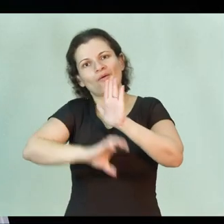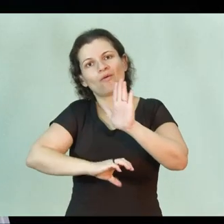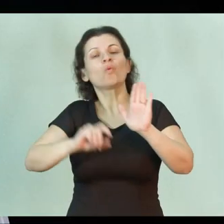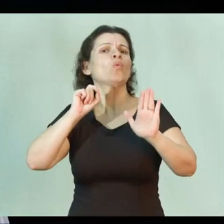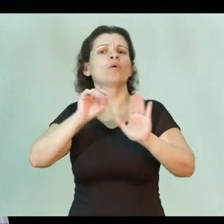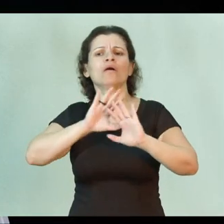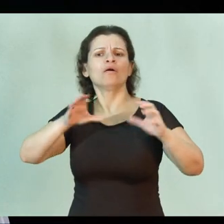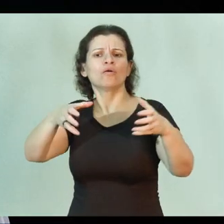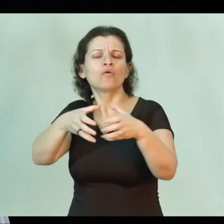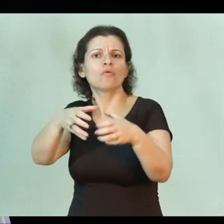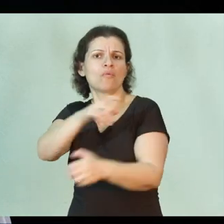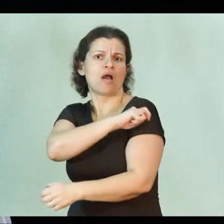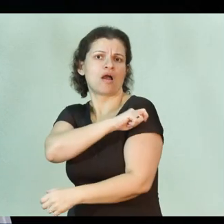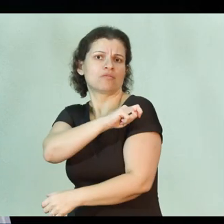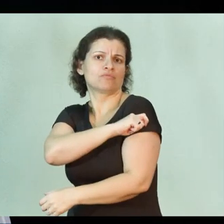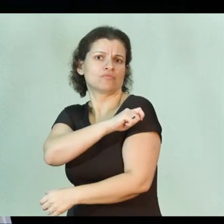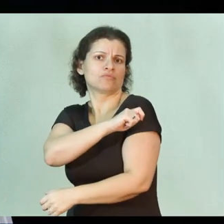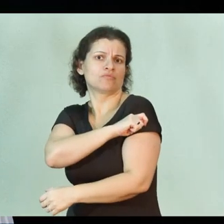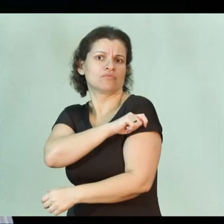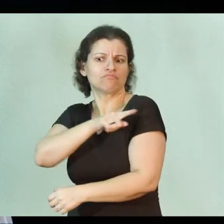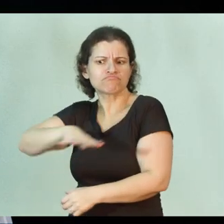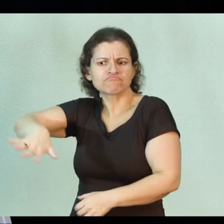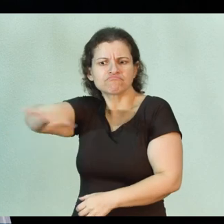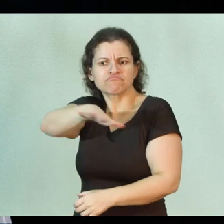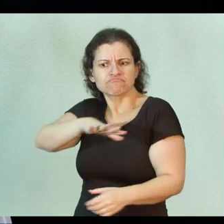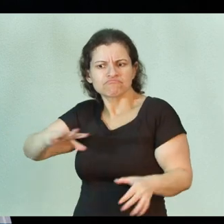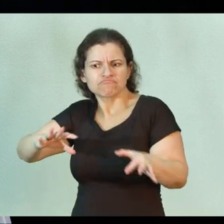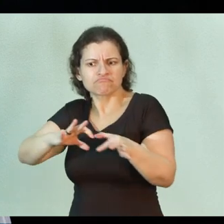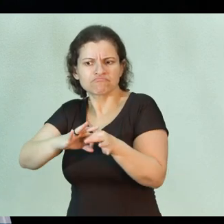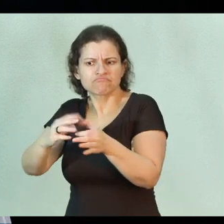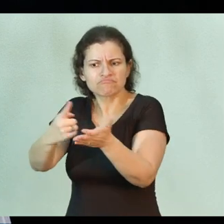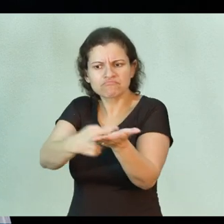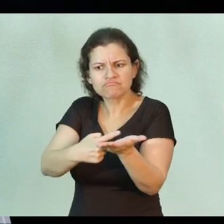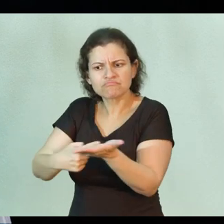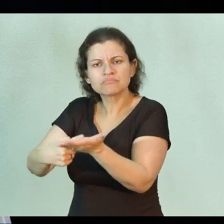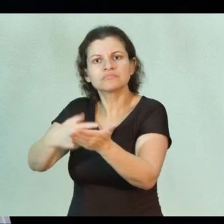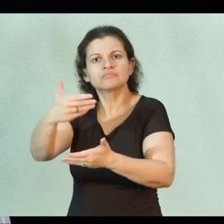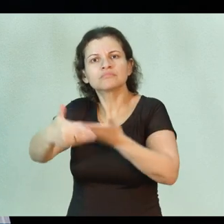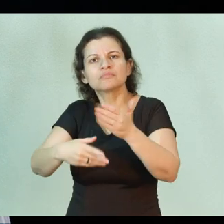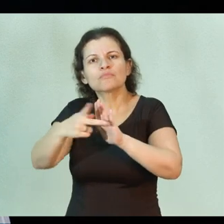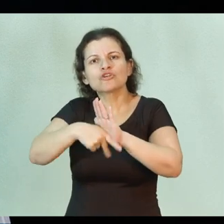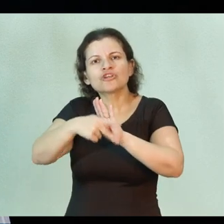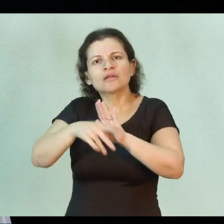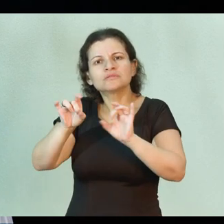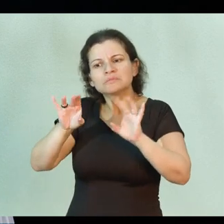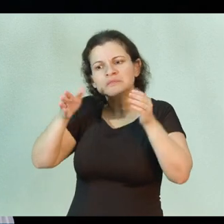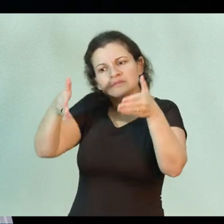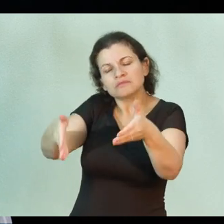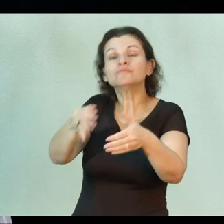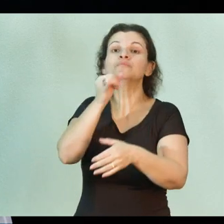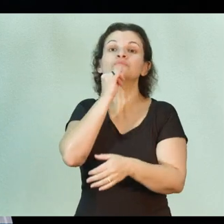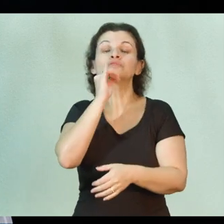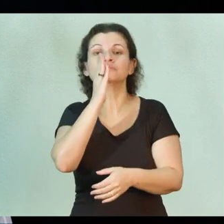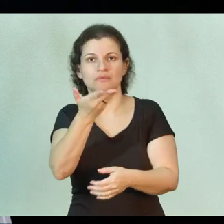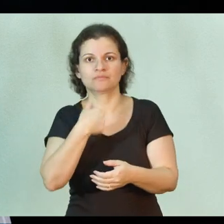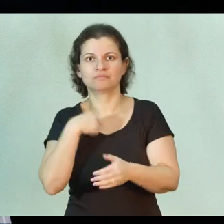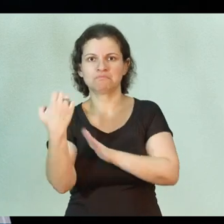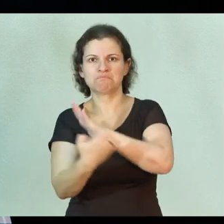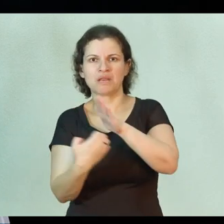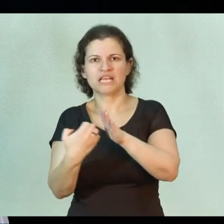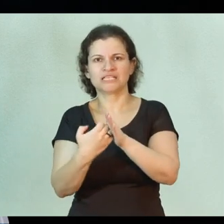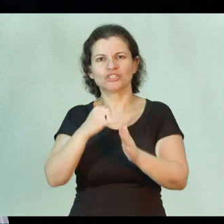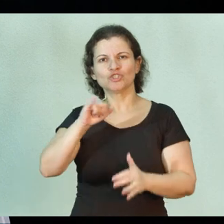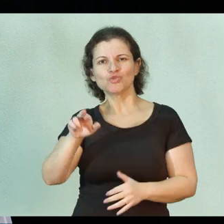grupos de alunos que se unem para desenvolver projetos específicos. Por exemplo, as empresas